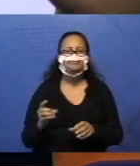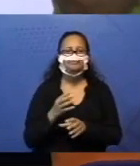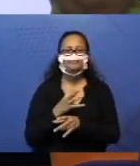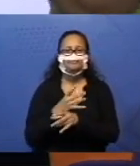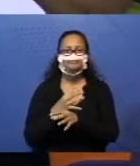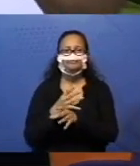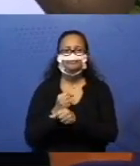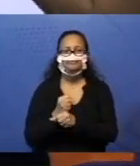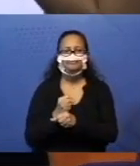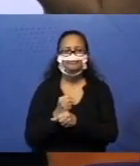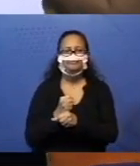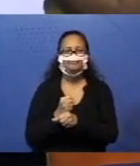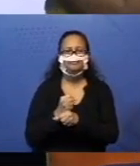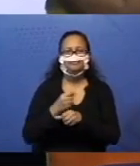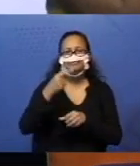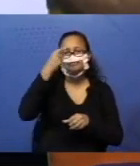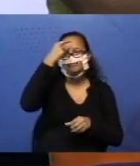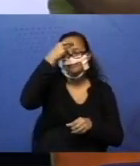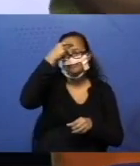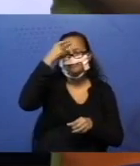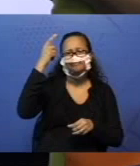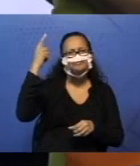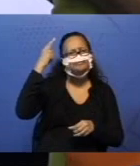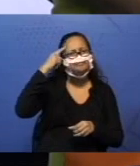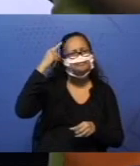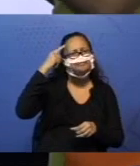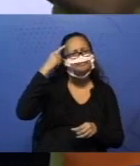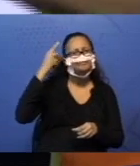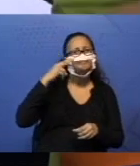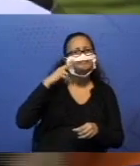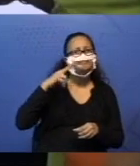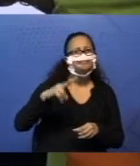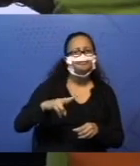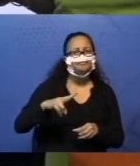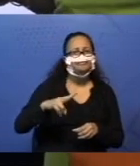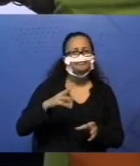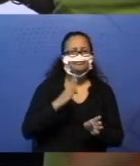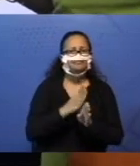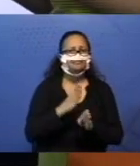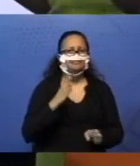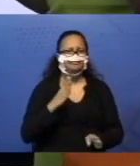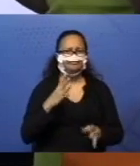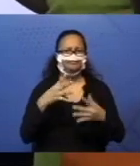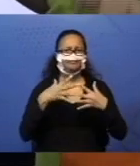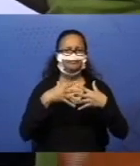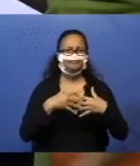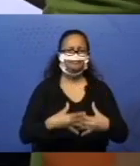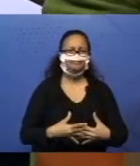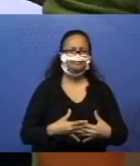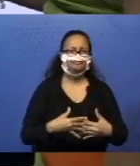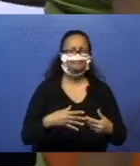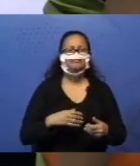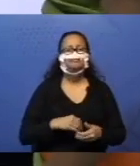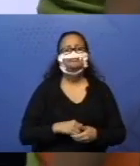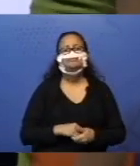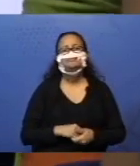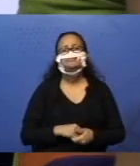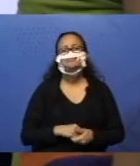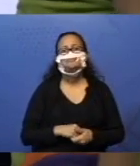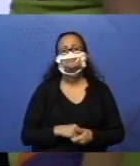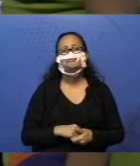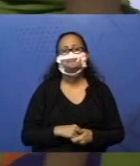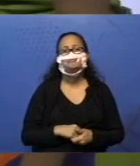Eu raciocino, observo e descubro o resultado, sem ficar fazendo muitas contas.